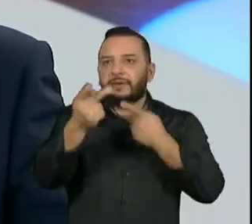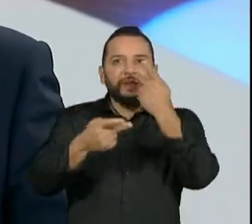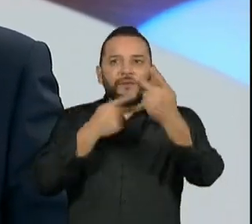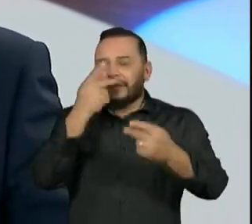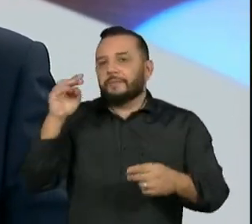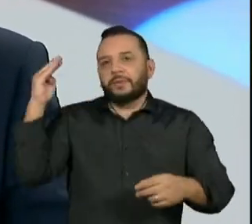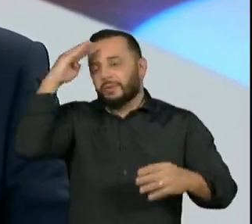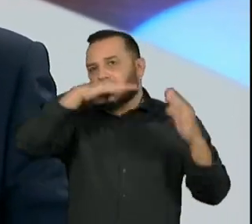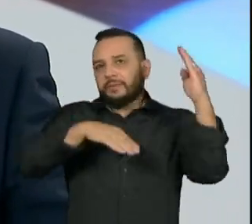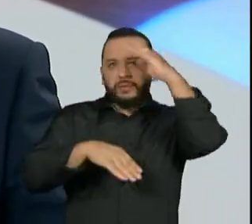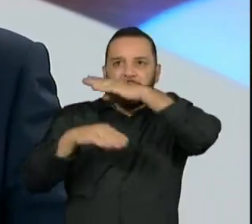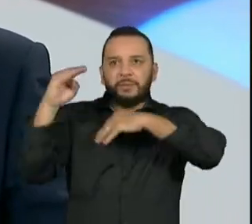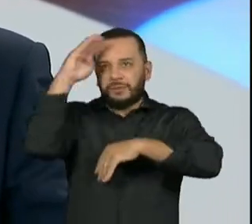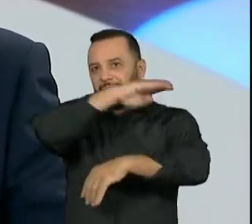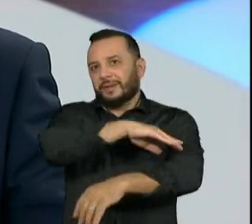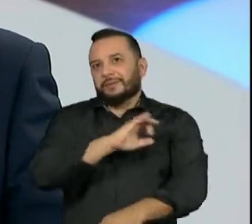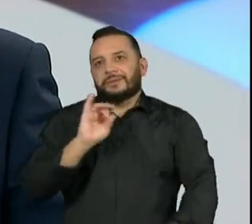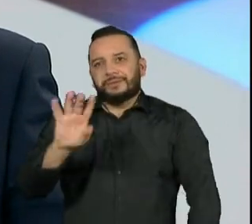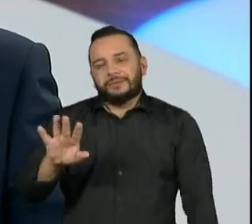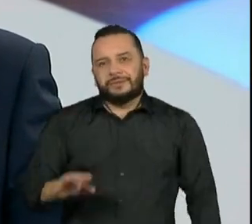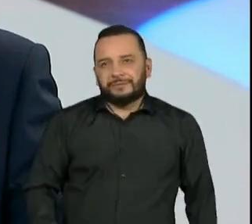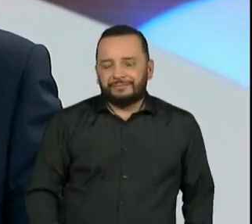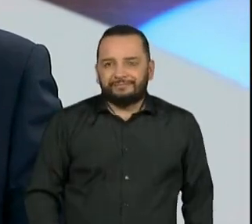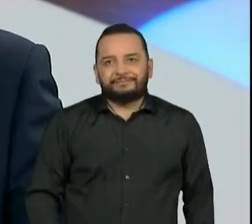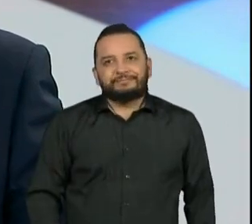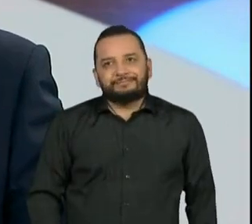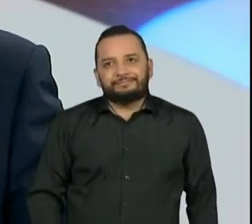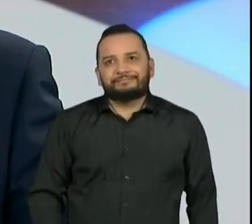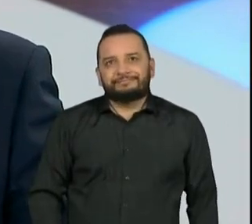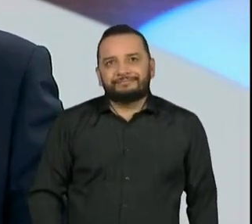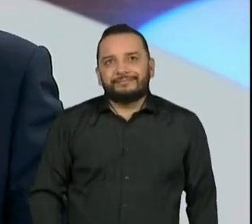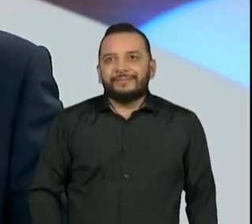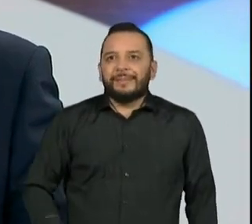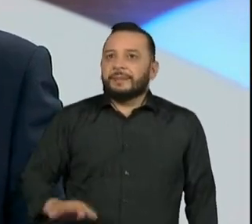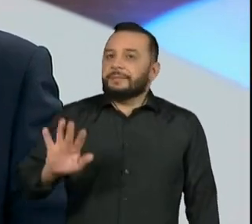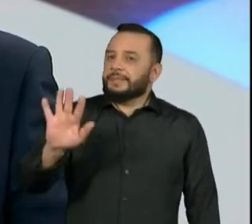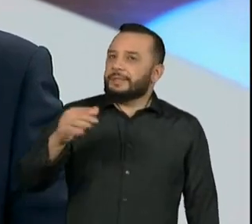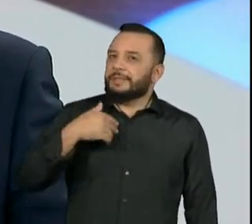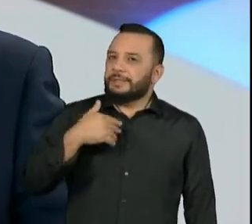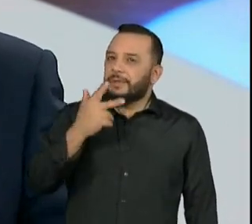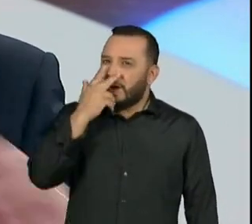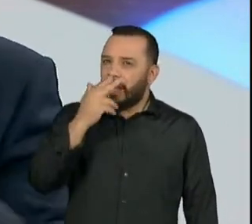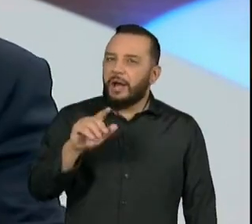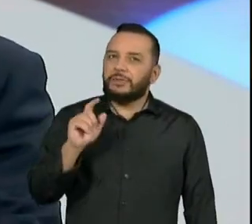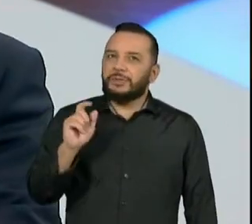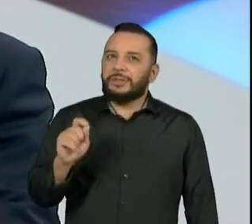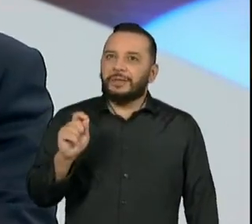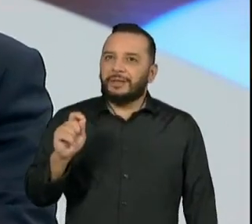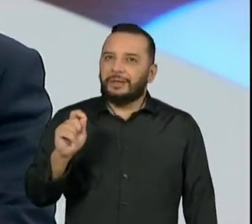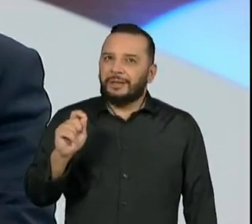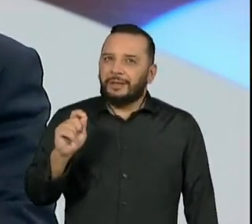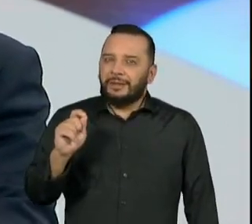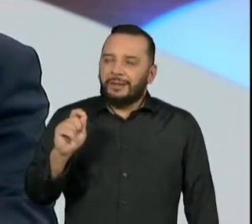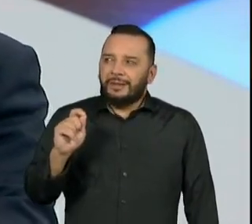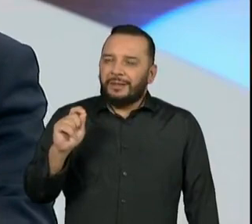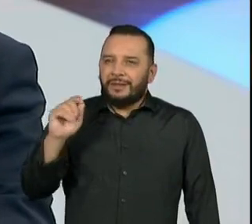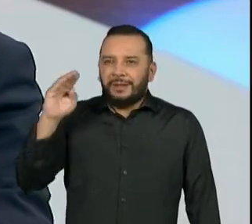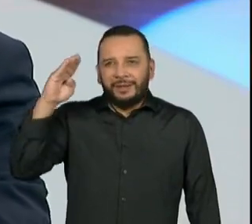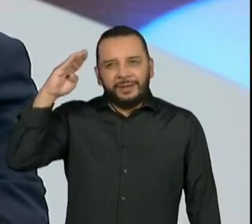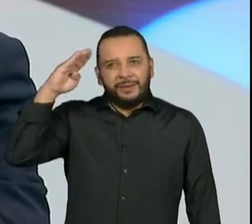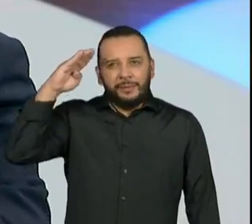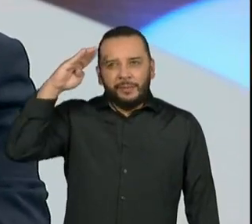relativamente a Bolsonaro a ideia de que Bolsonaro